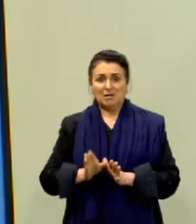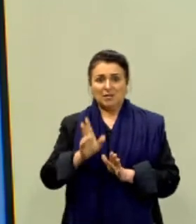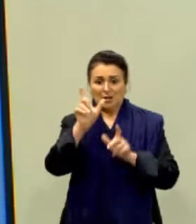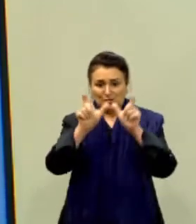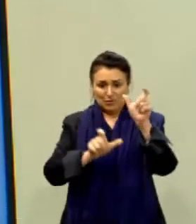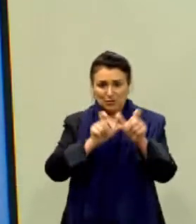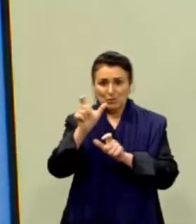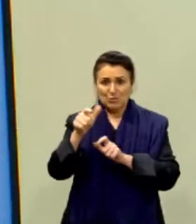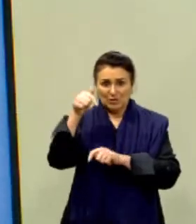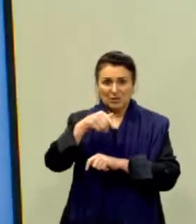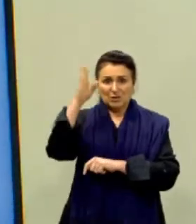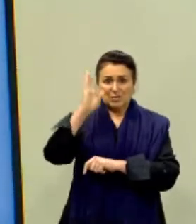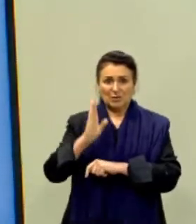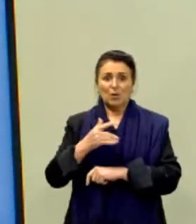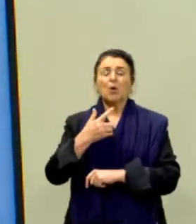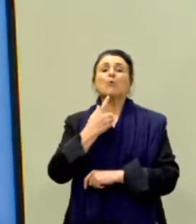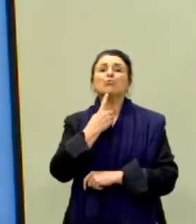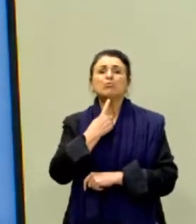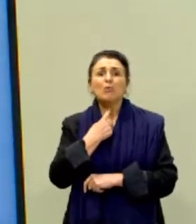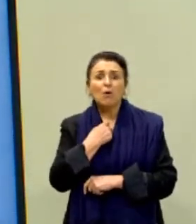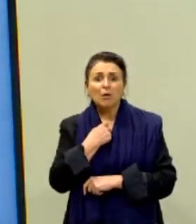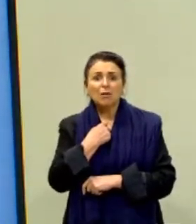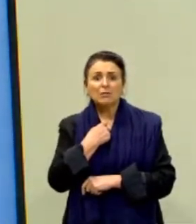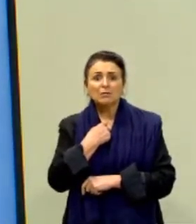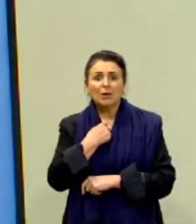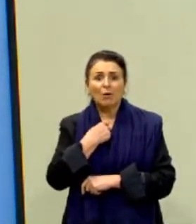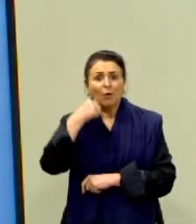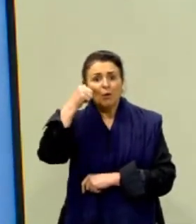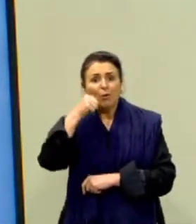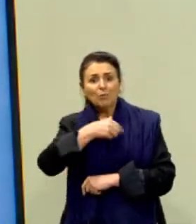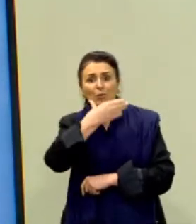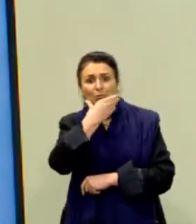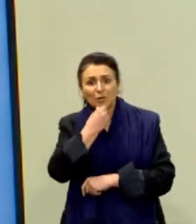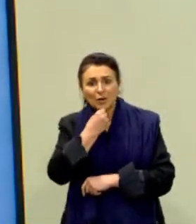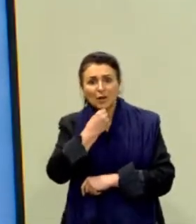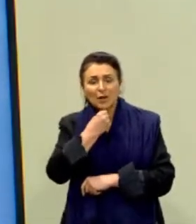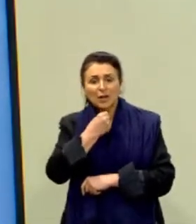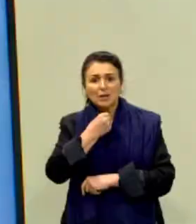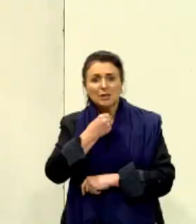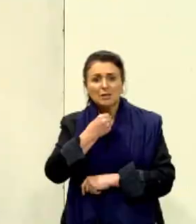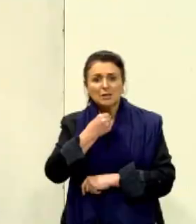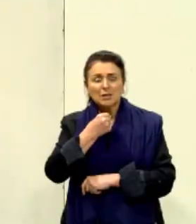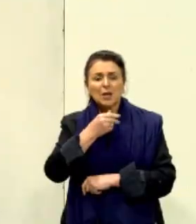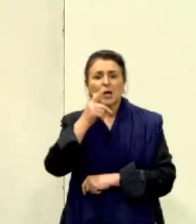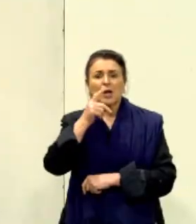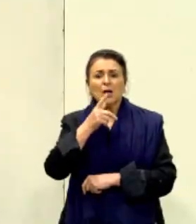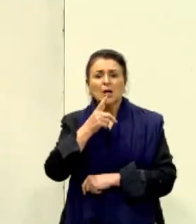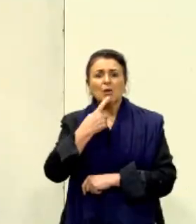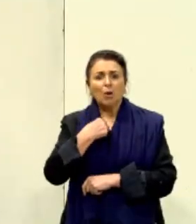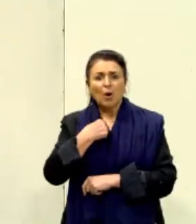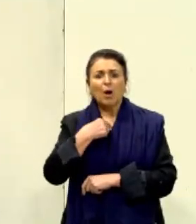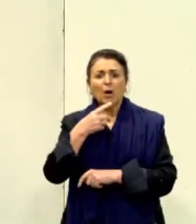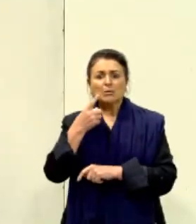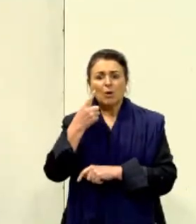gostam e assistem